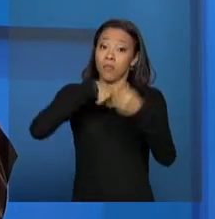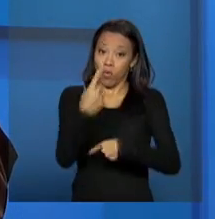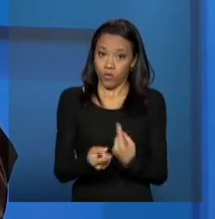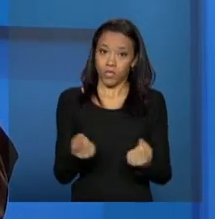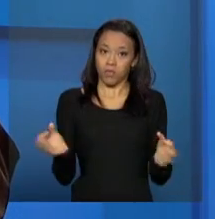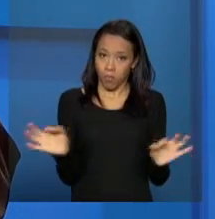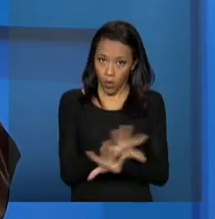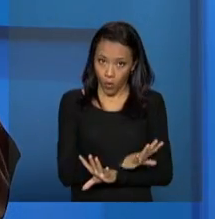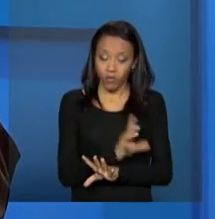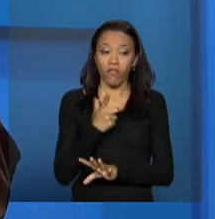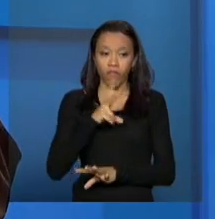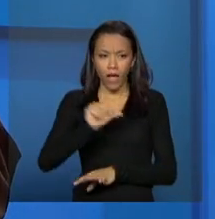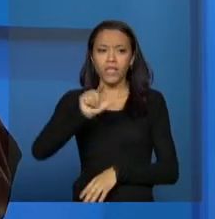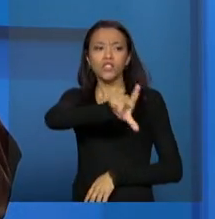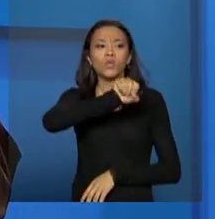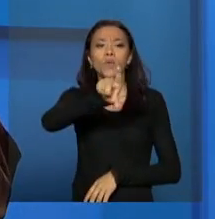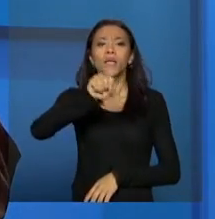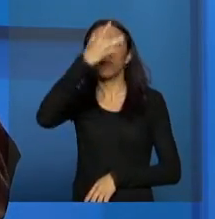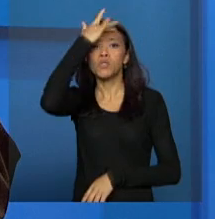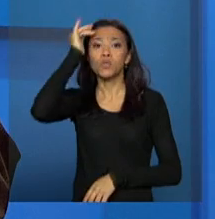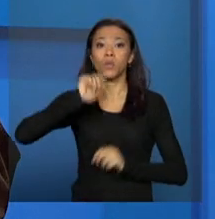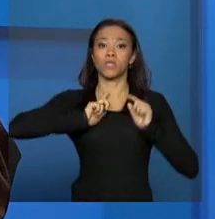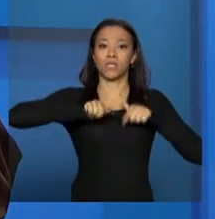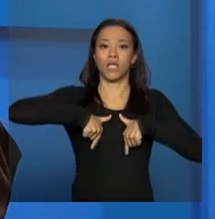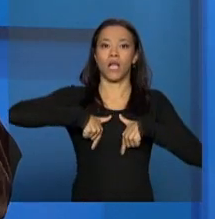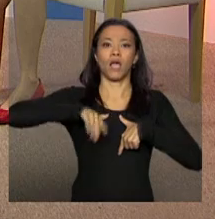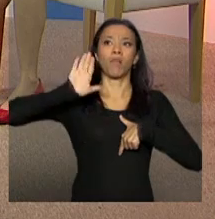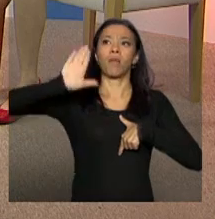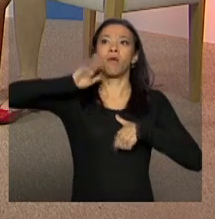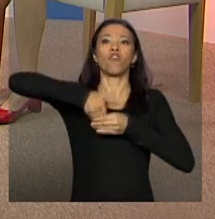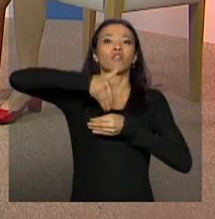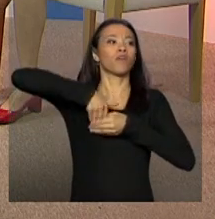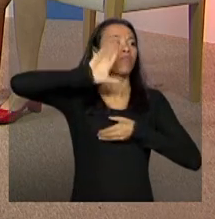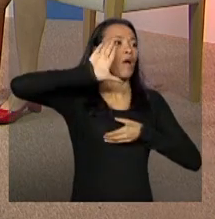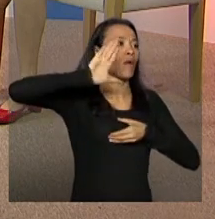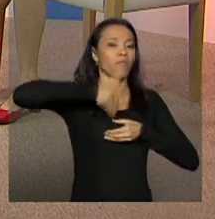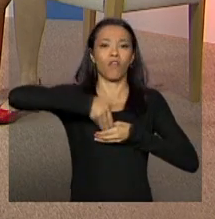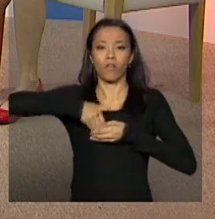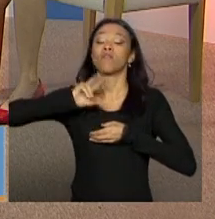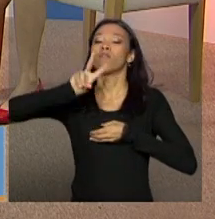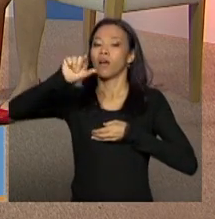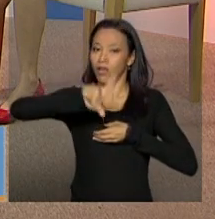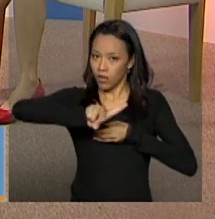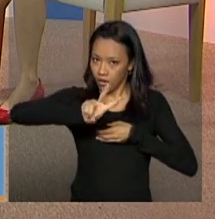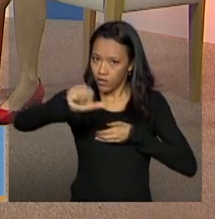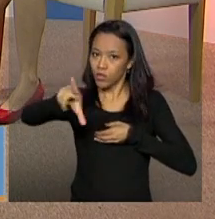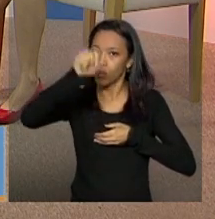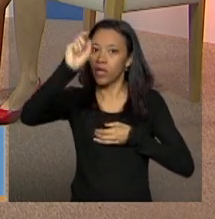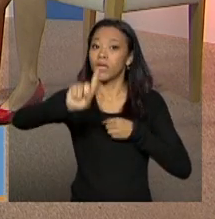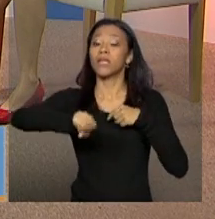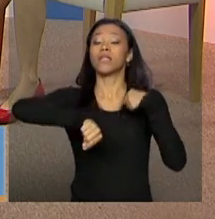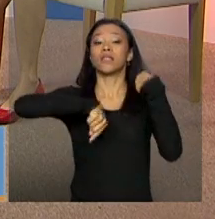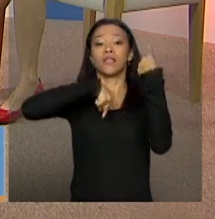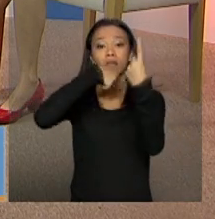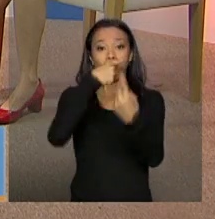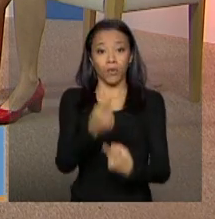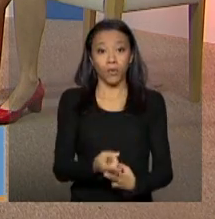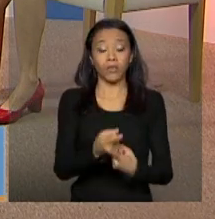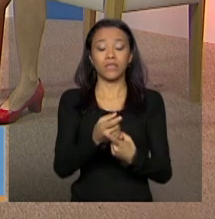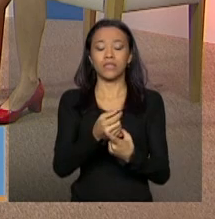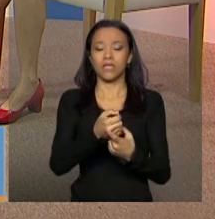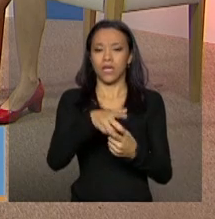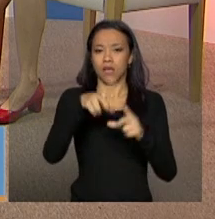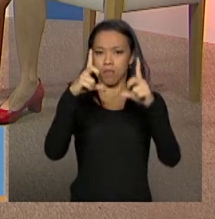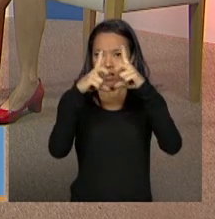delegados para participar da conferência estadual. A conferência estadual também fará, né, a verificação de toda a